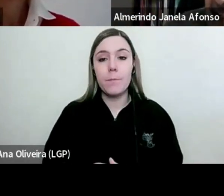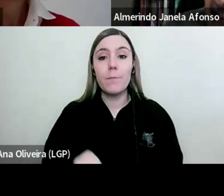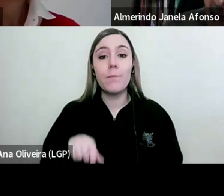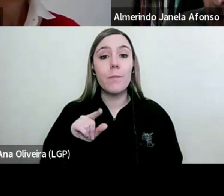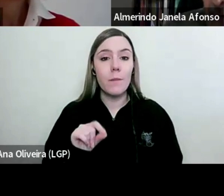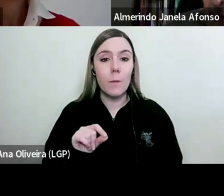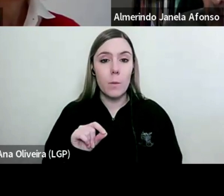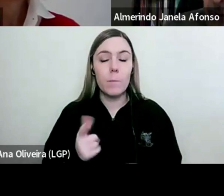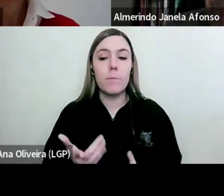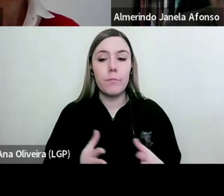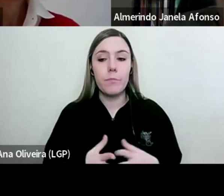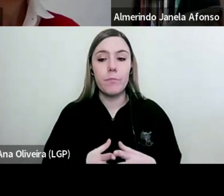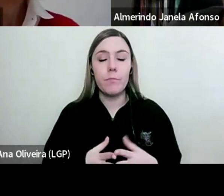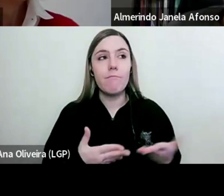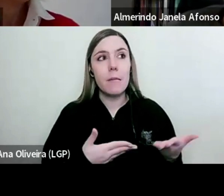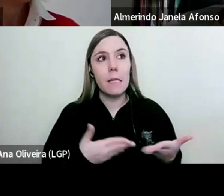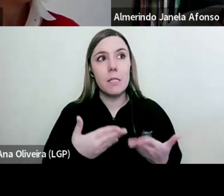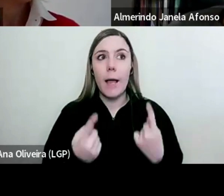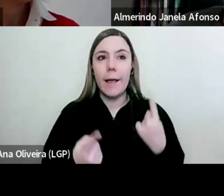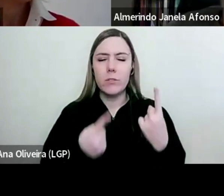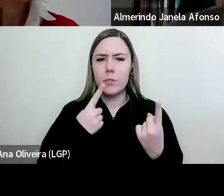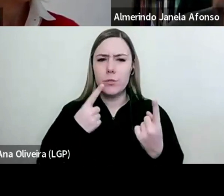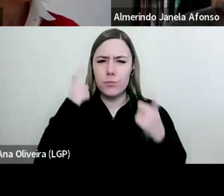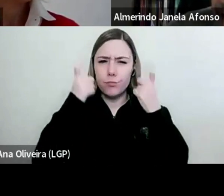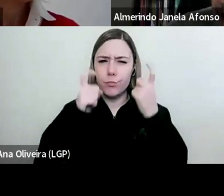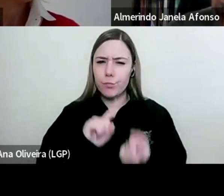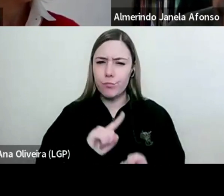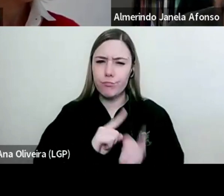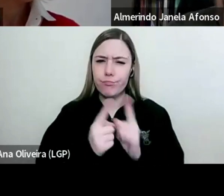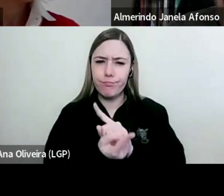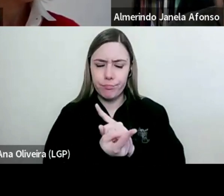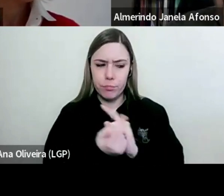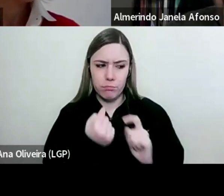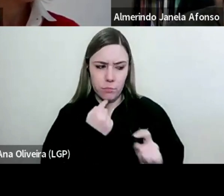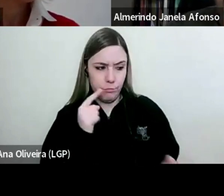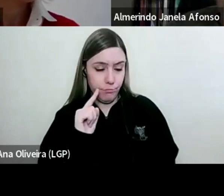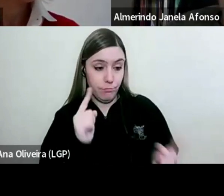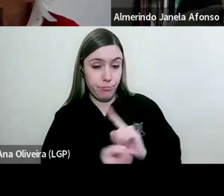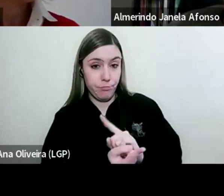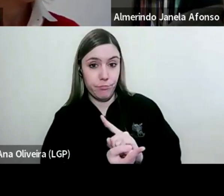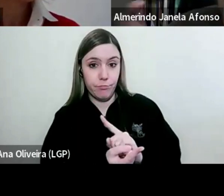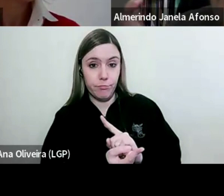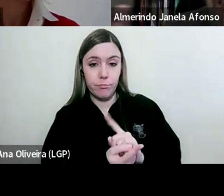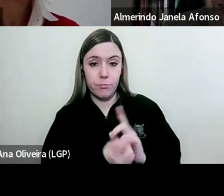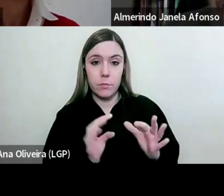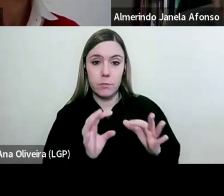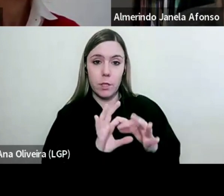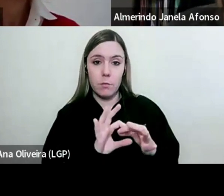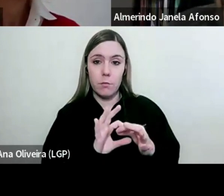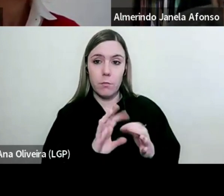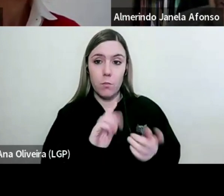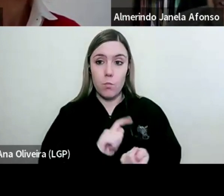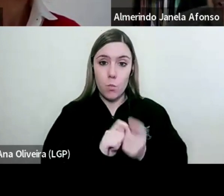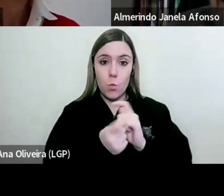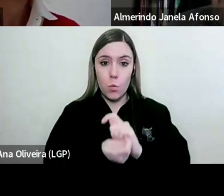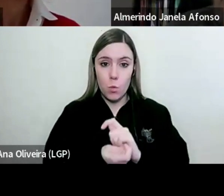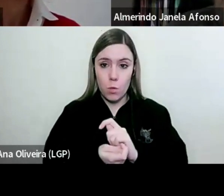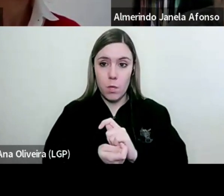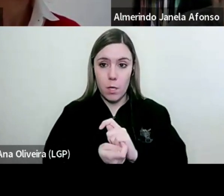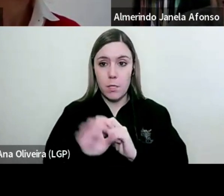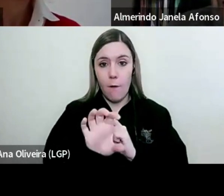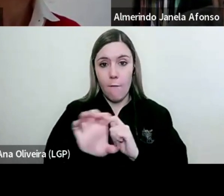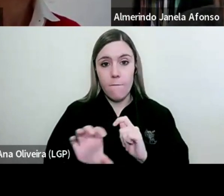a relação, muitas vezes paradoxal e contraditória, entre mudanças nos sistemas de